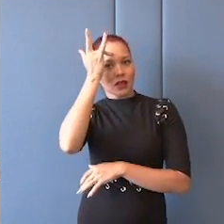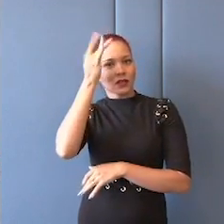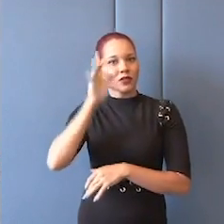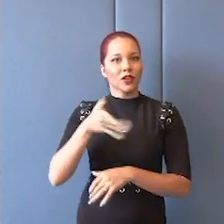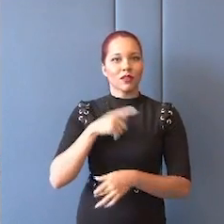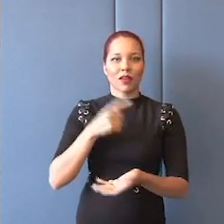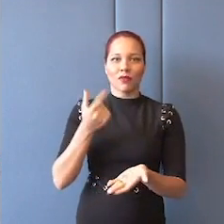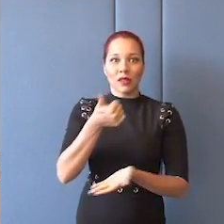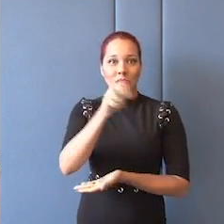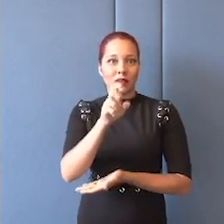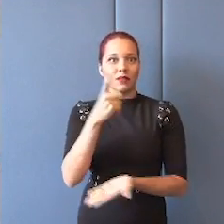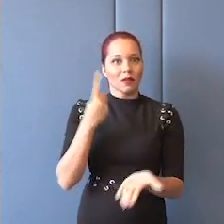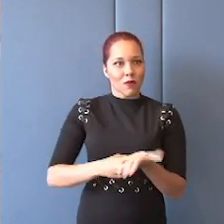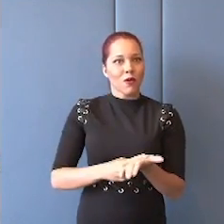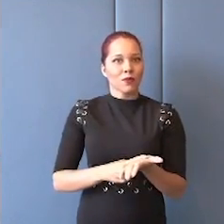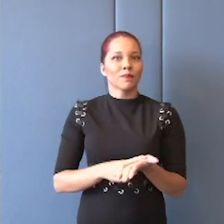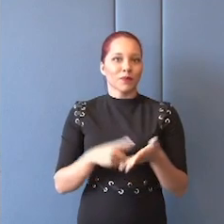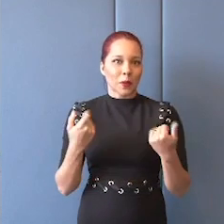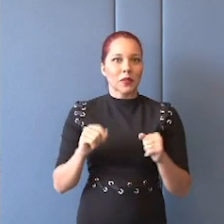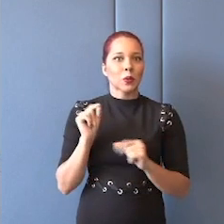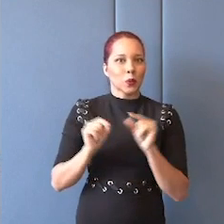assim com... Assinou, chegou lá, quero assinar uma coisa.